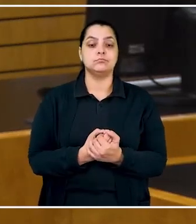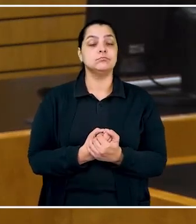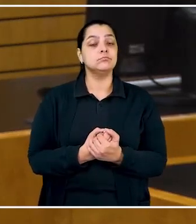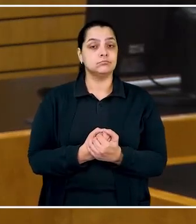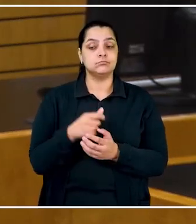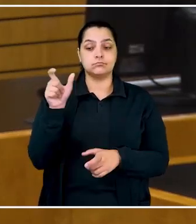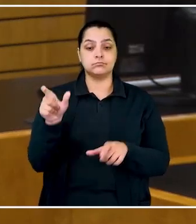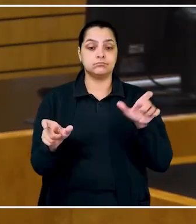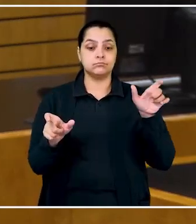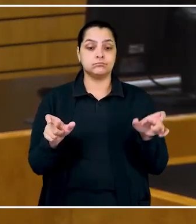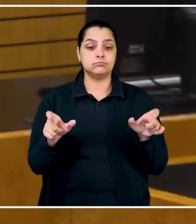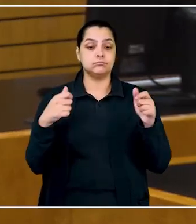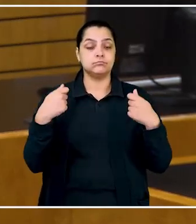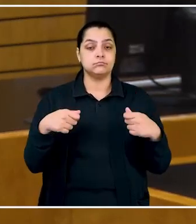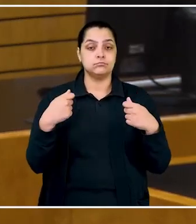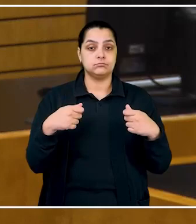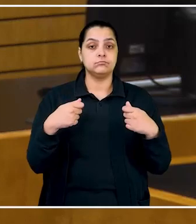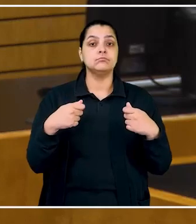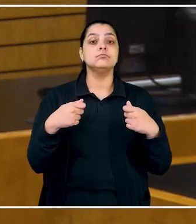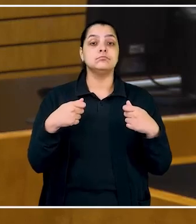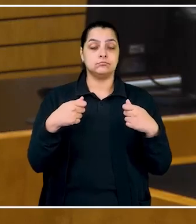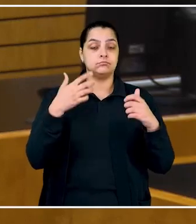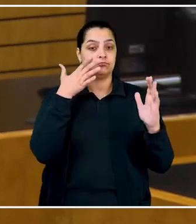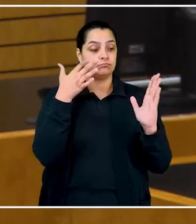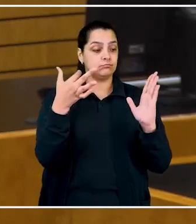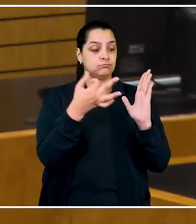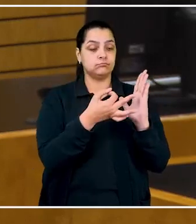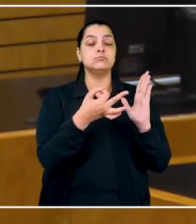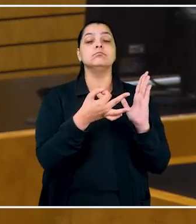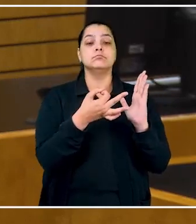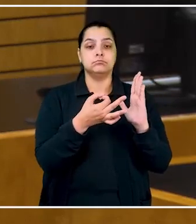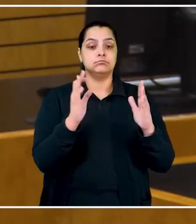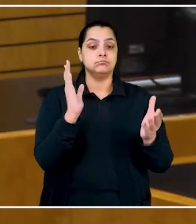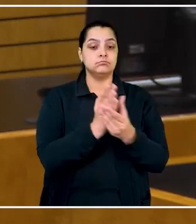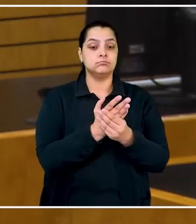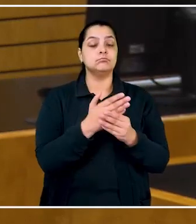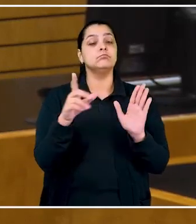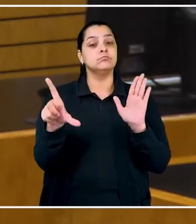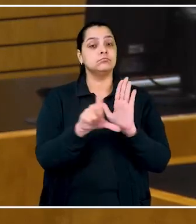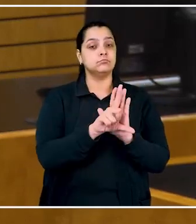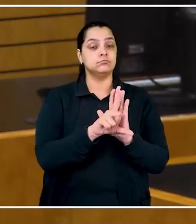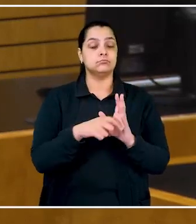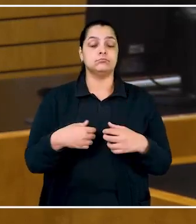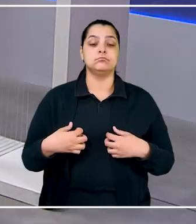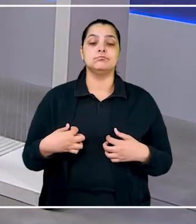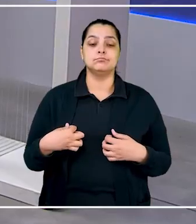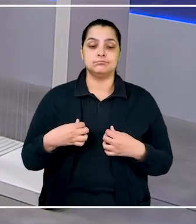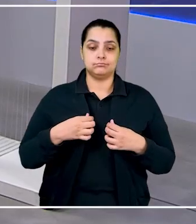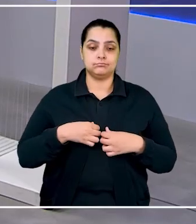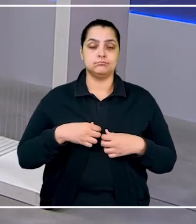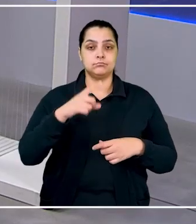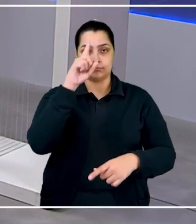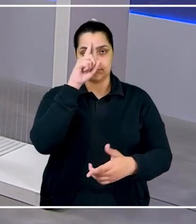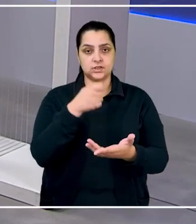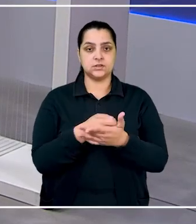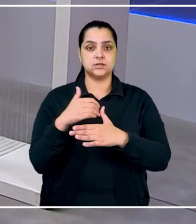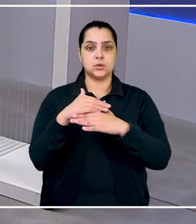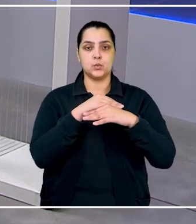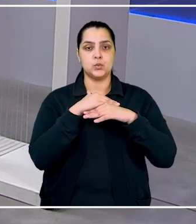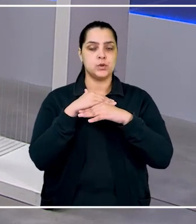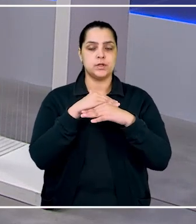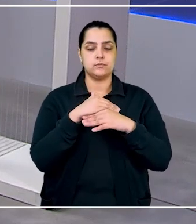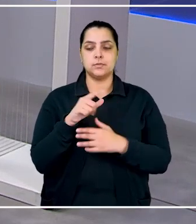estabelecer que as partes observem estritamente as fases processuais previstas em lei. A decisão foi